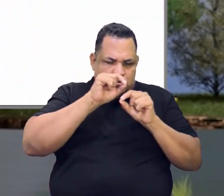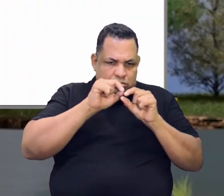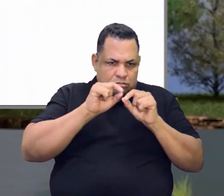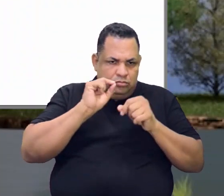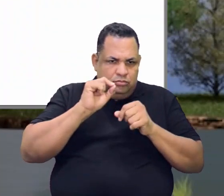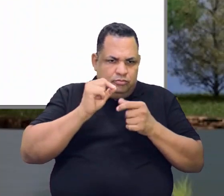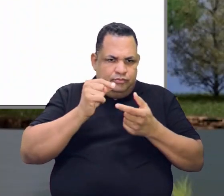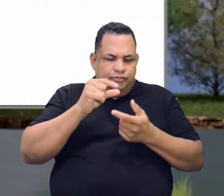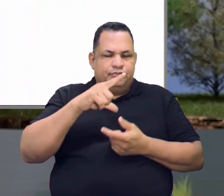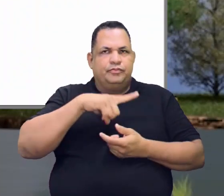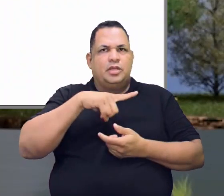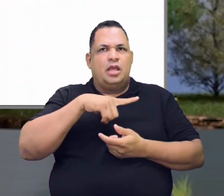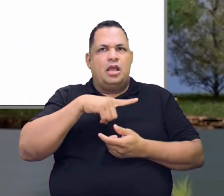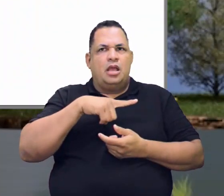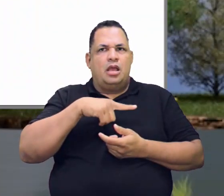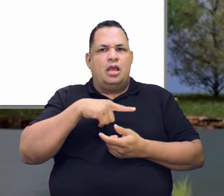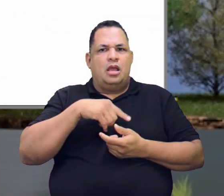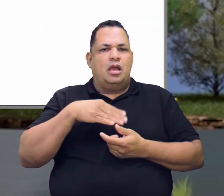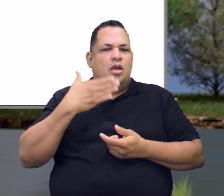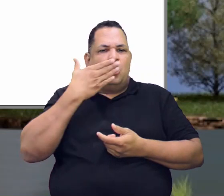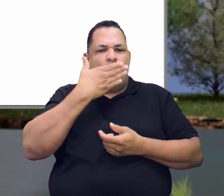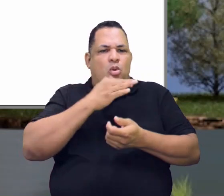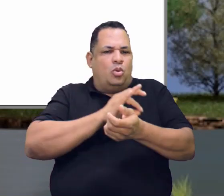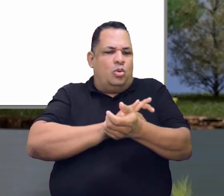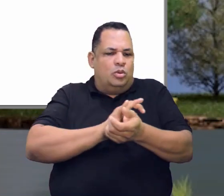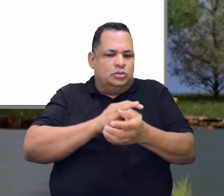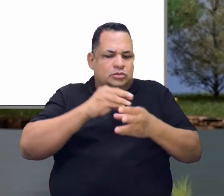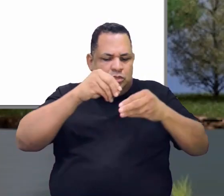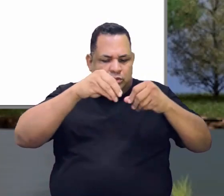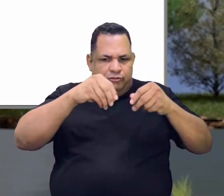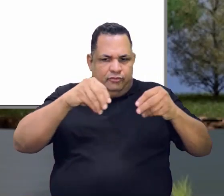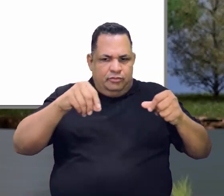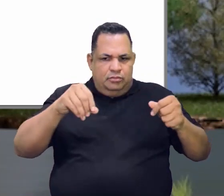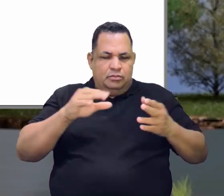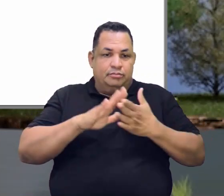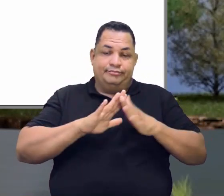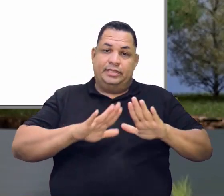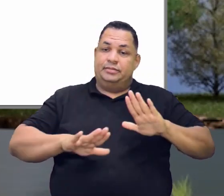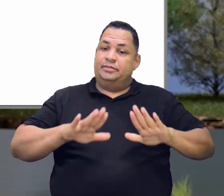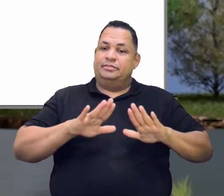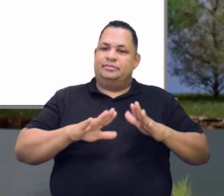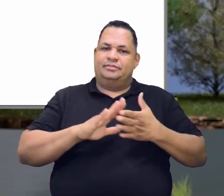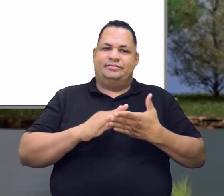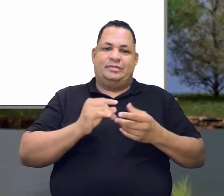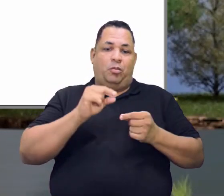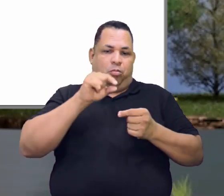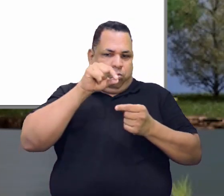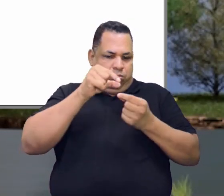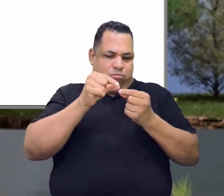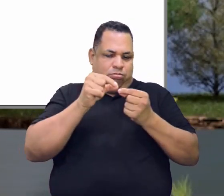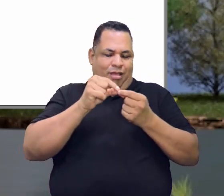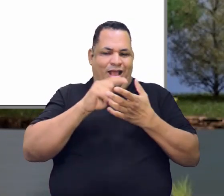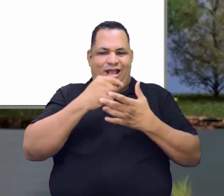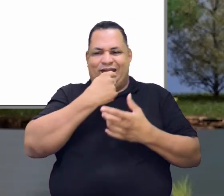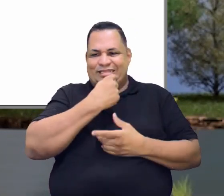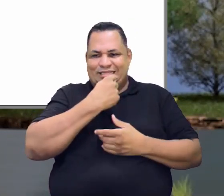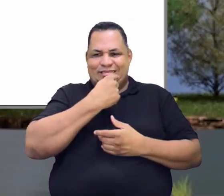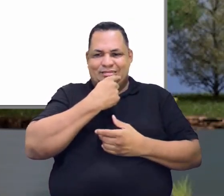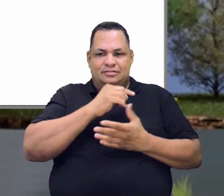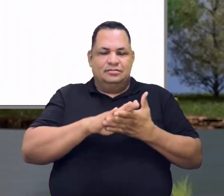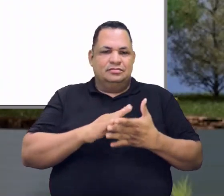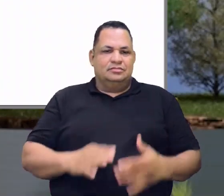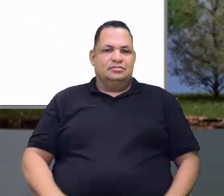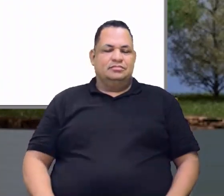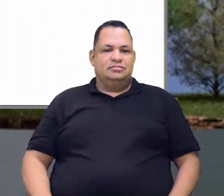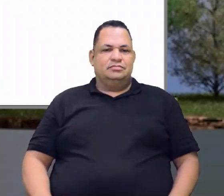açúcar, tem a farinha, depende da farinha, né? Se for caroçuda, o grão é